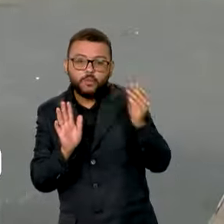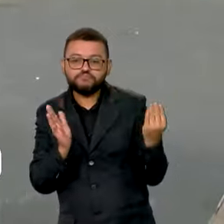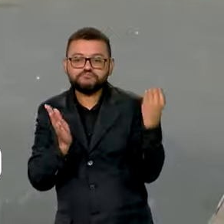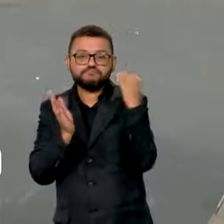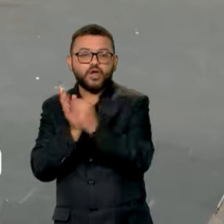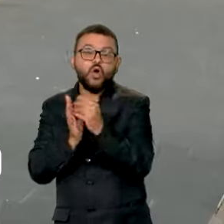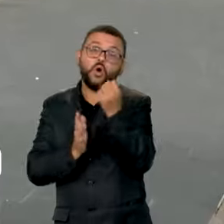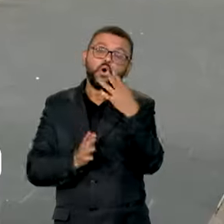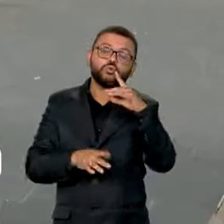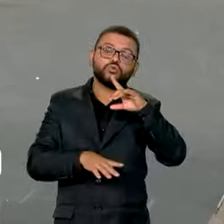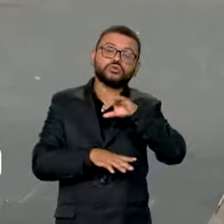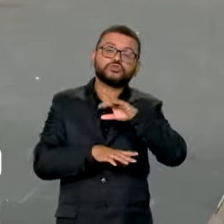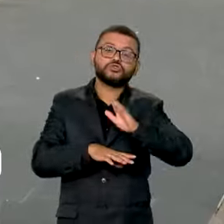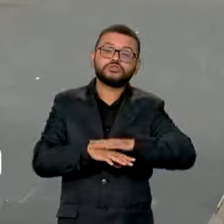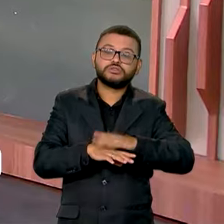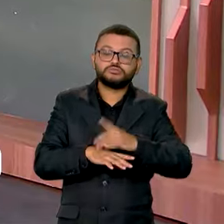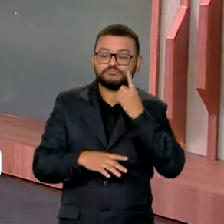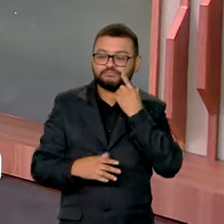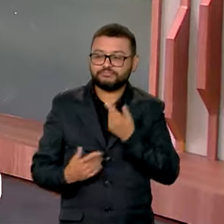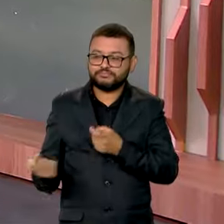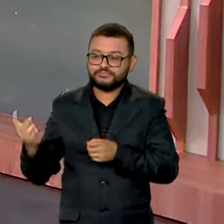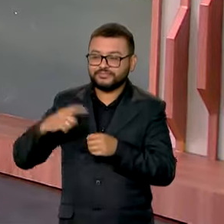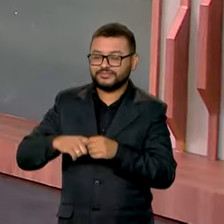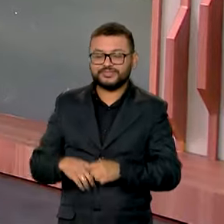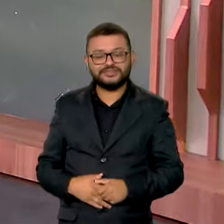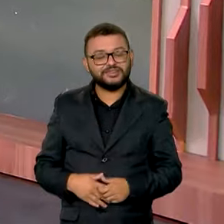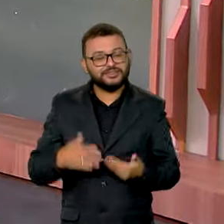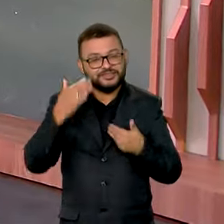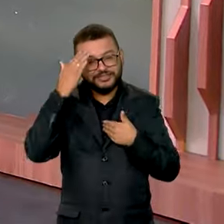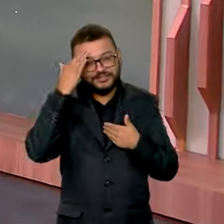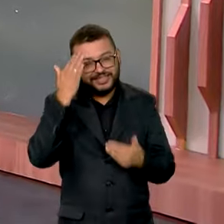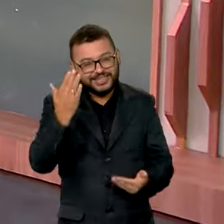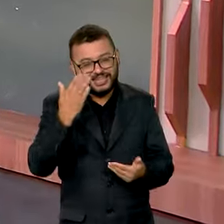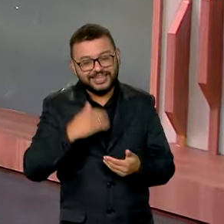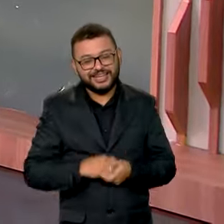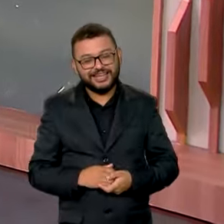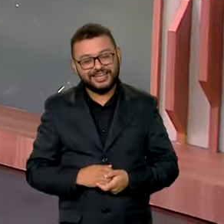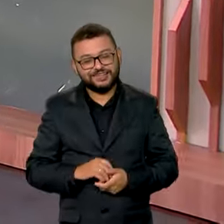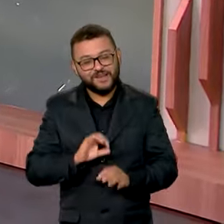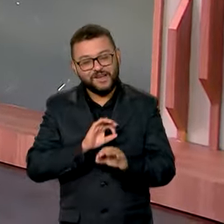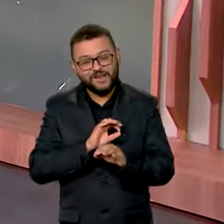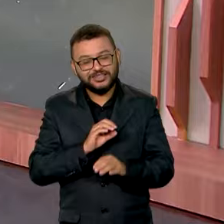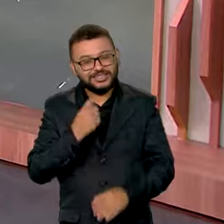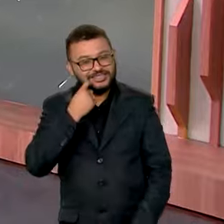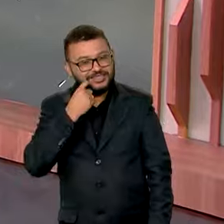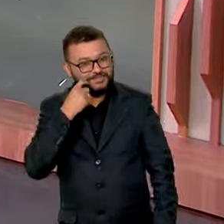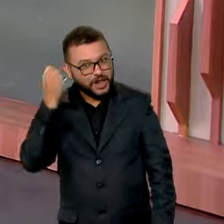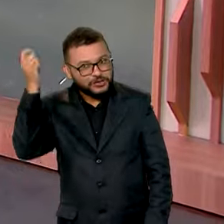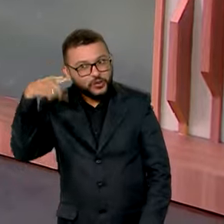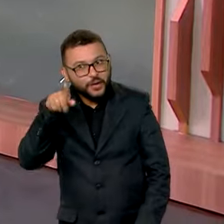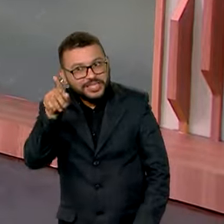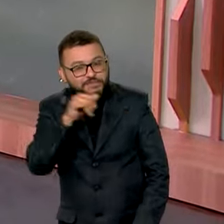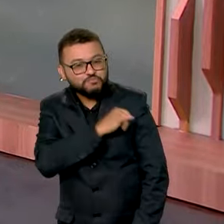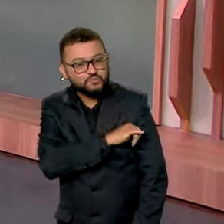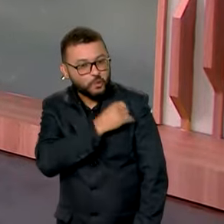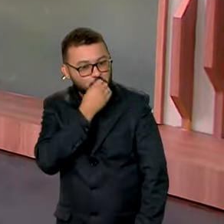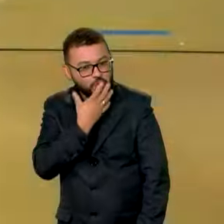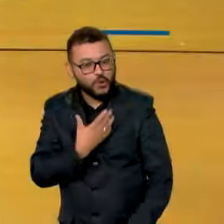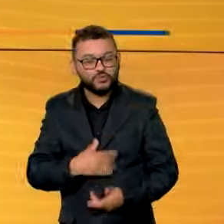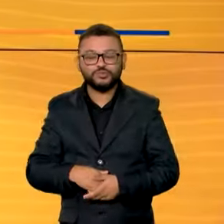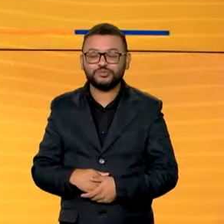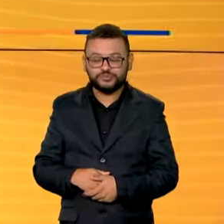execução. Karine, volto com você. Trago Boas, sexta-feira ensolarada aí no Rio de Janeiro.